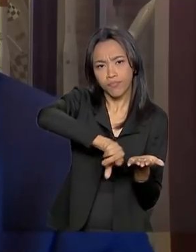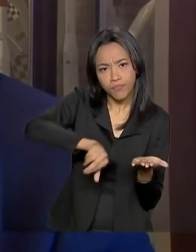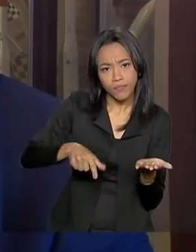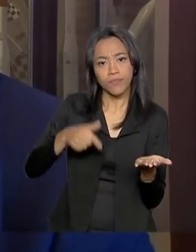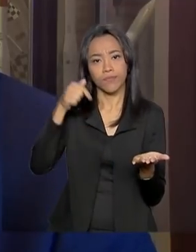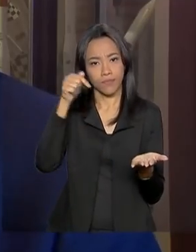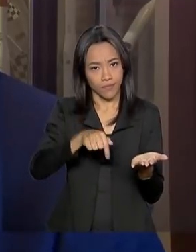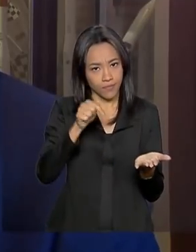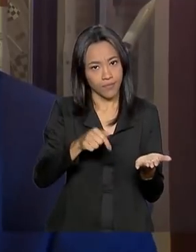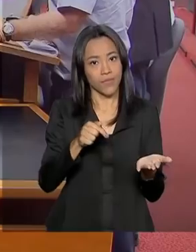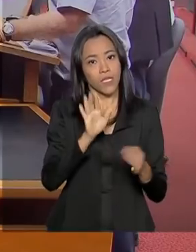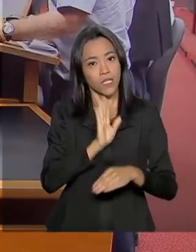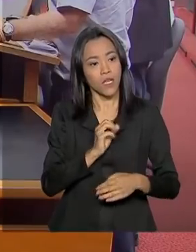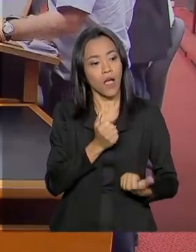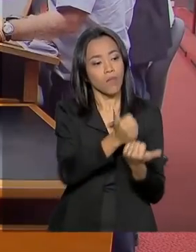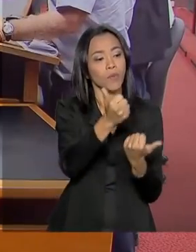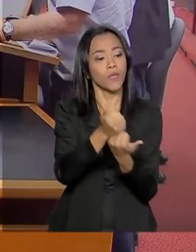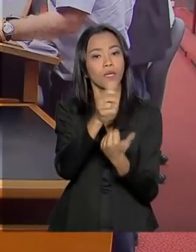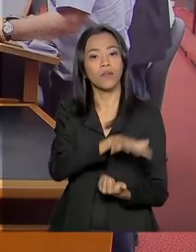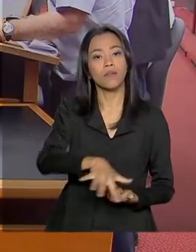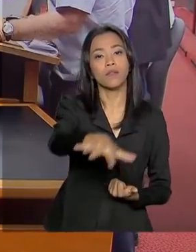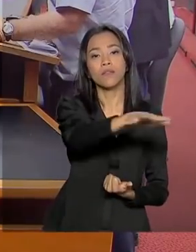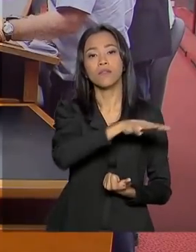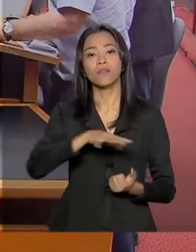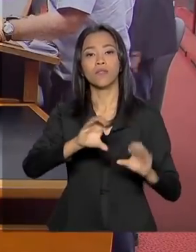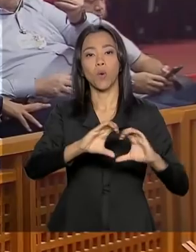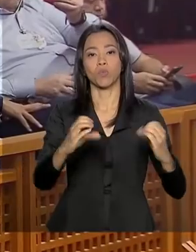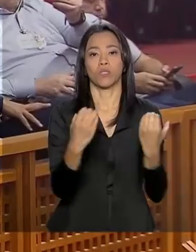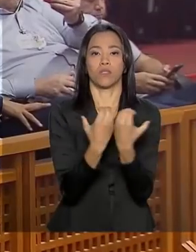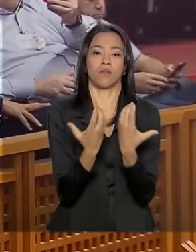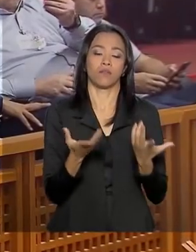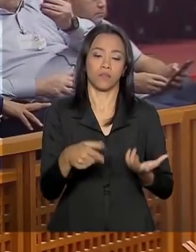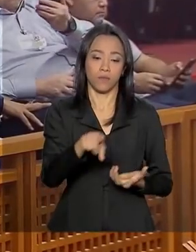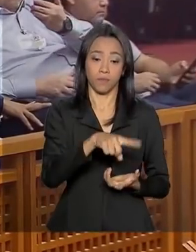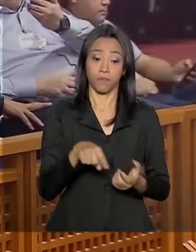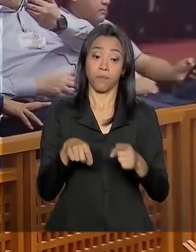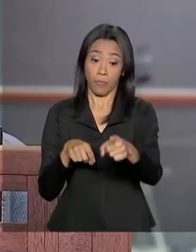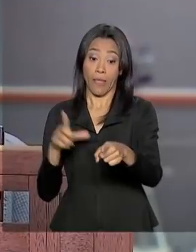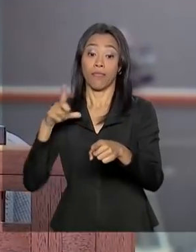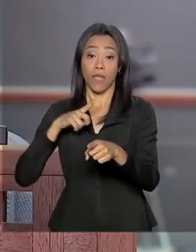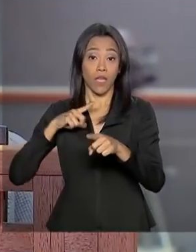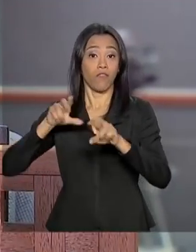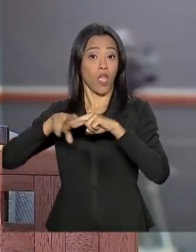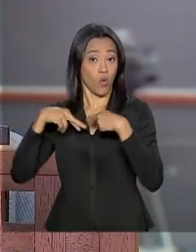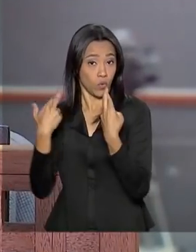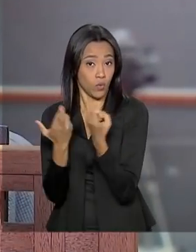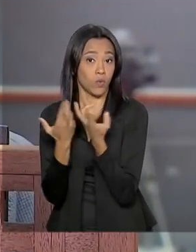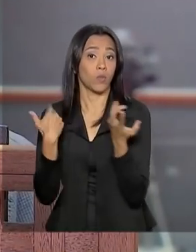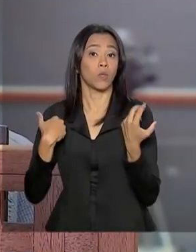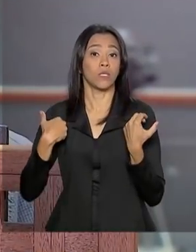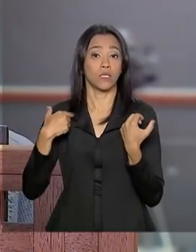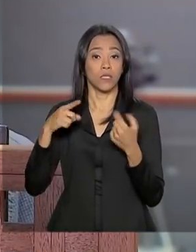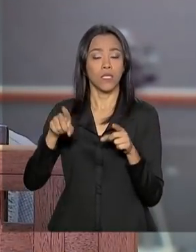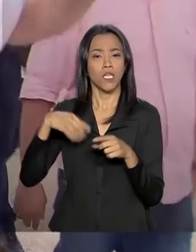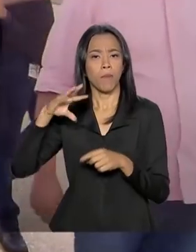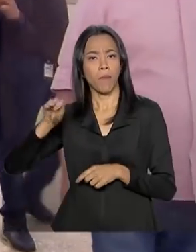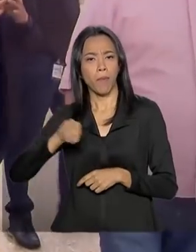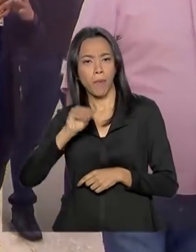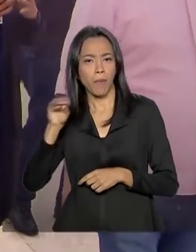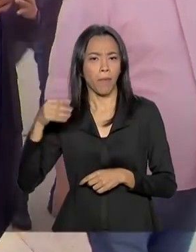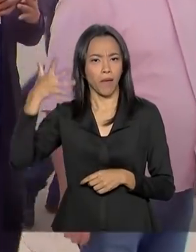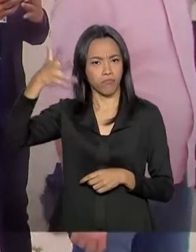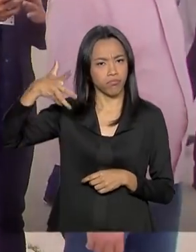programa espacial e para a comunidade. Em Curru, a comitiva brasileira participou de reuniões e conversas com especialistas.